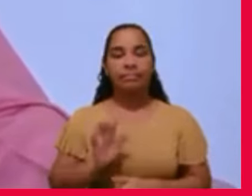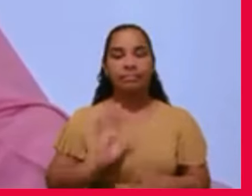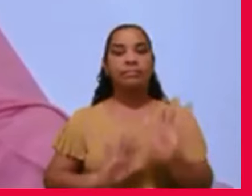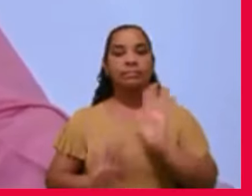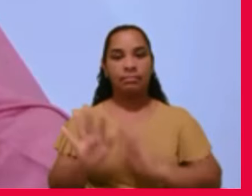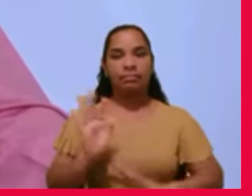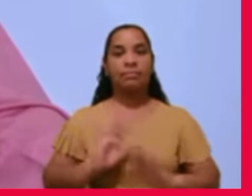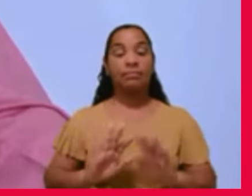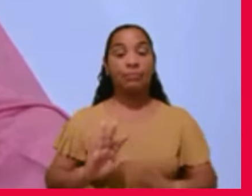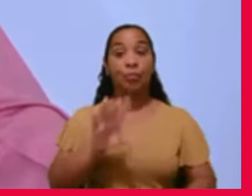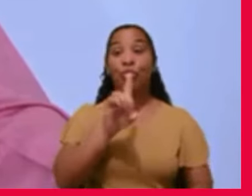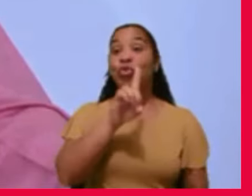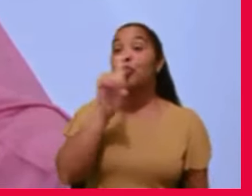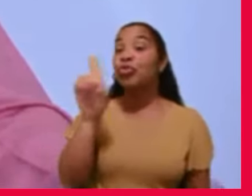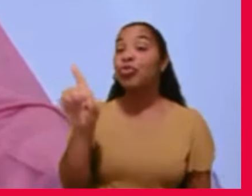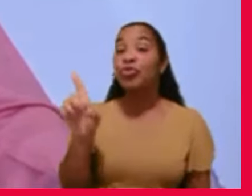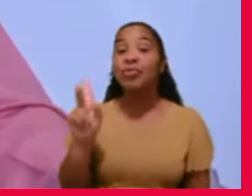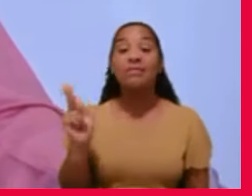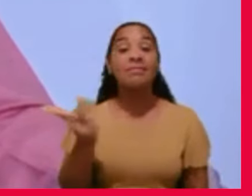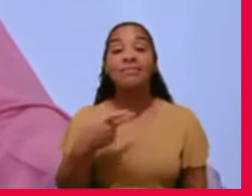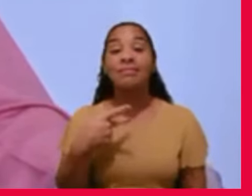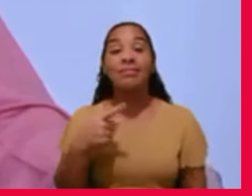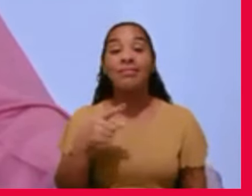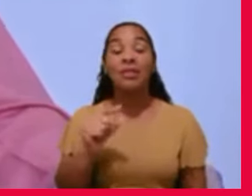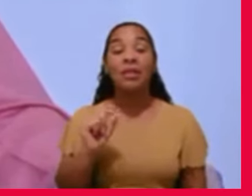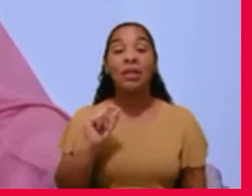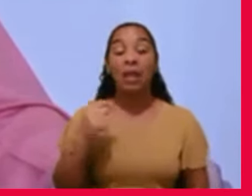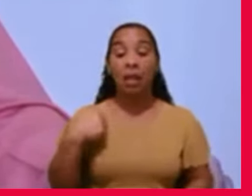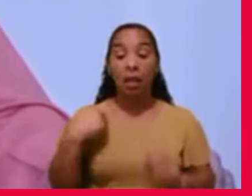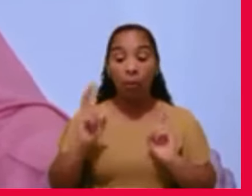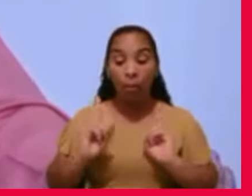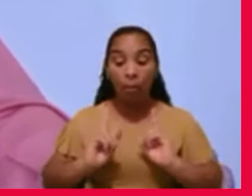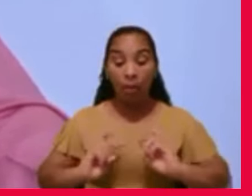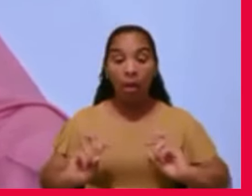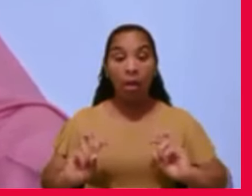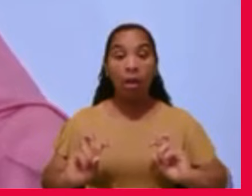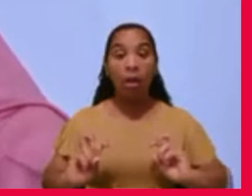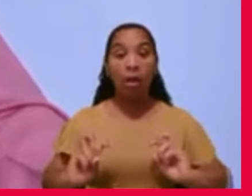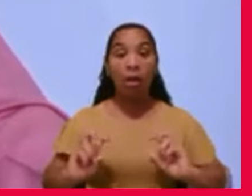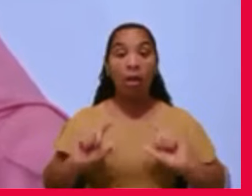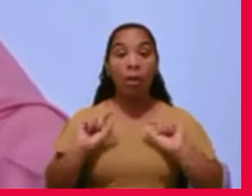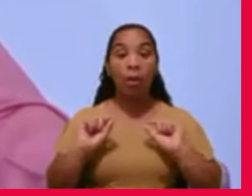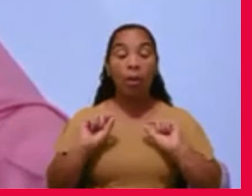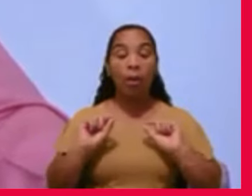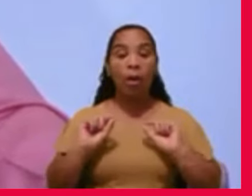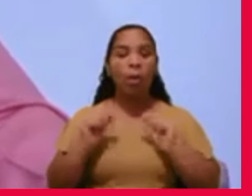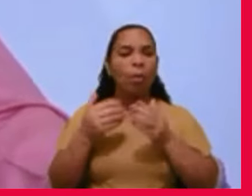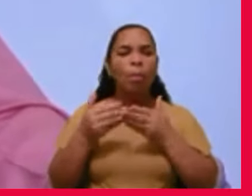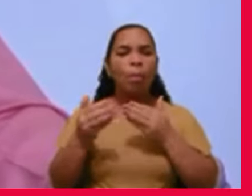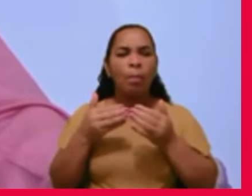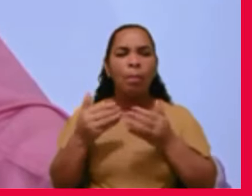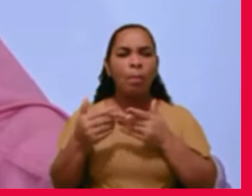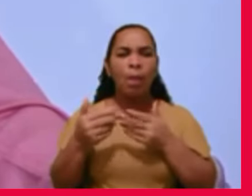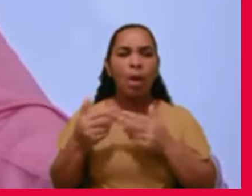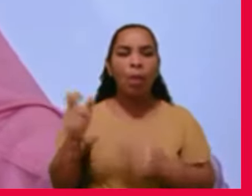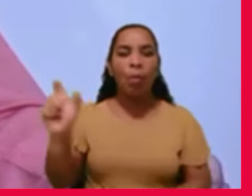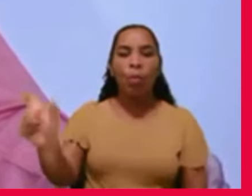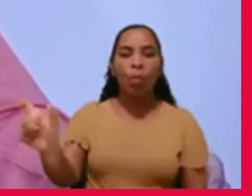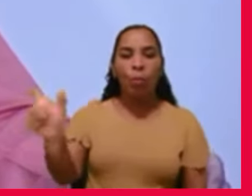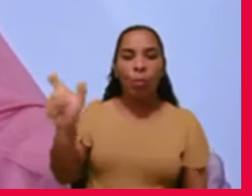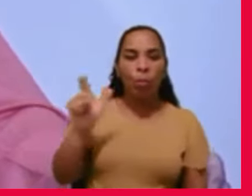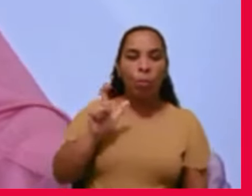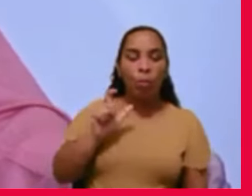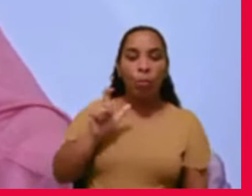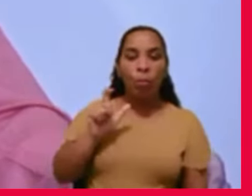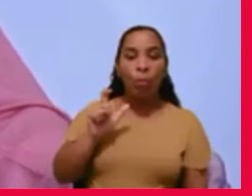certo dia, eu me dei conta de que algo que me fizeram me fez muito bem,